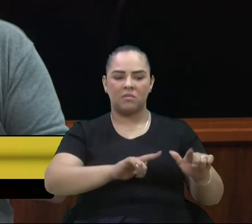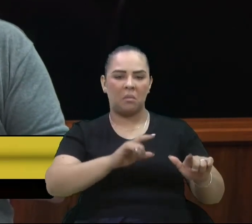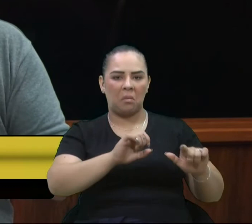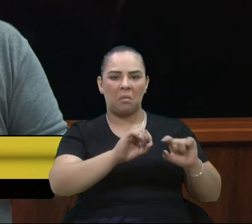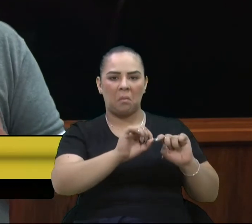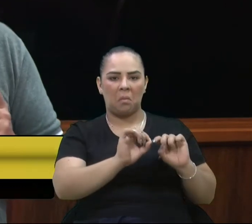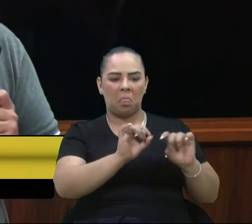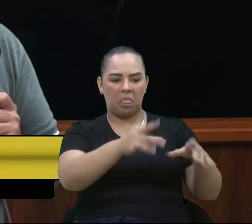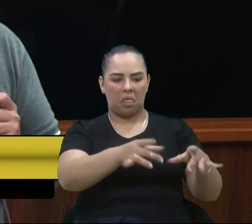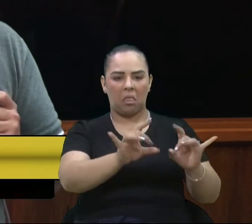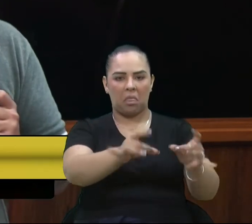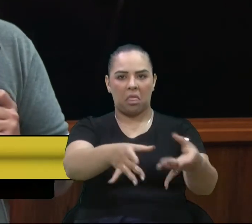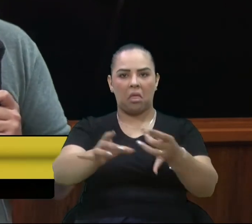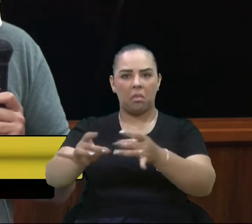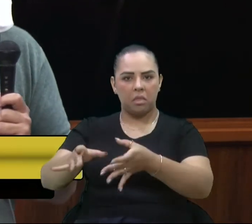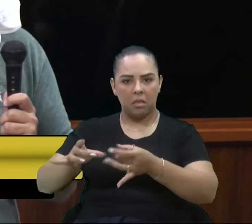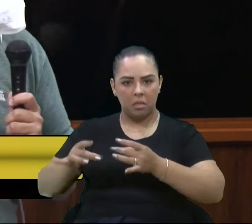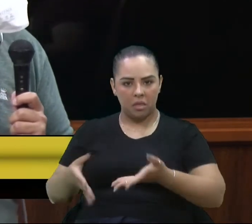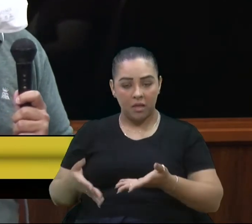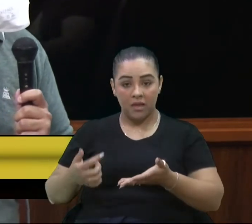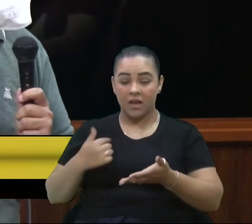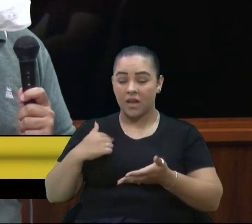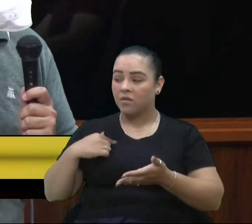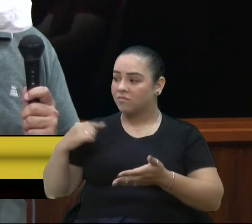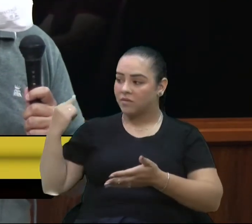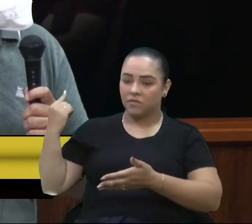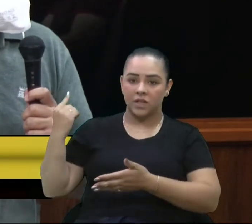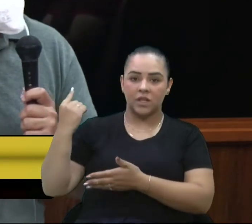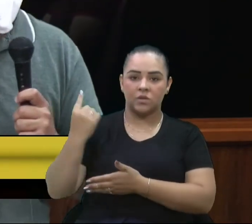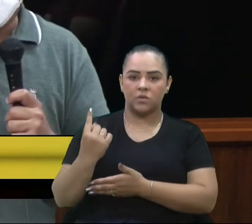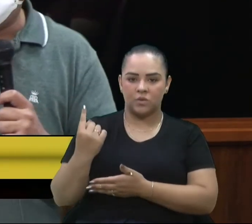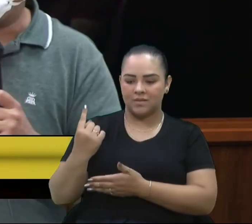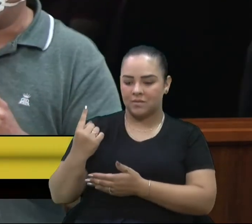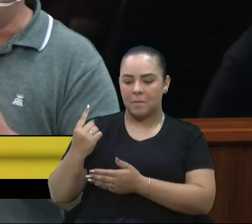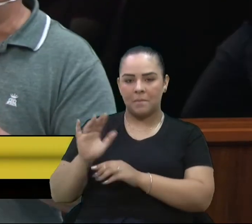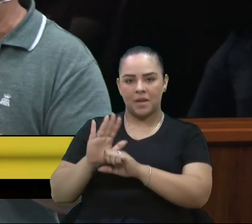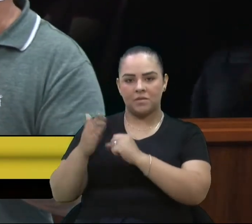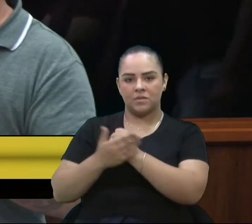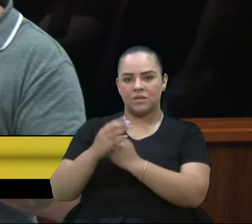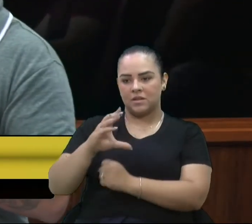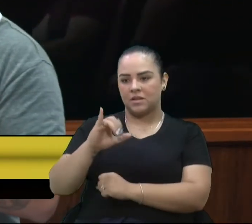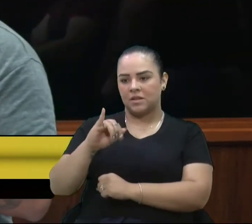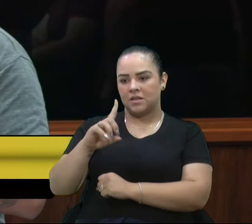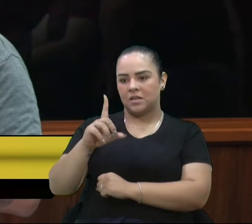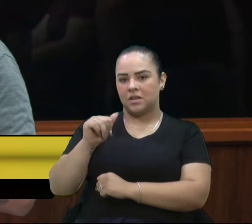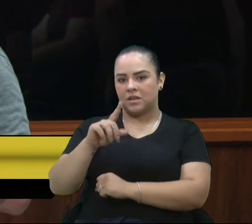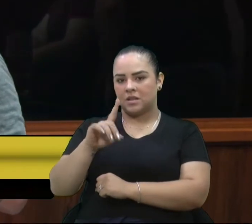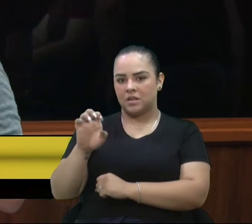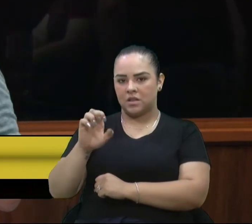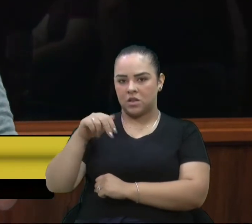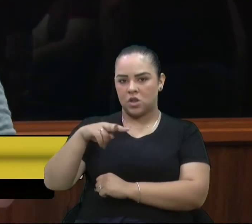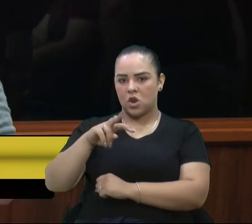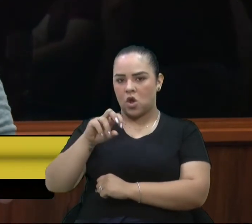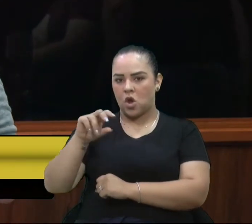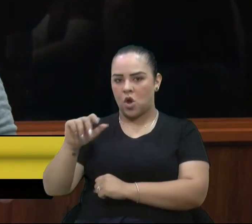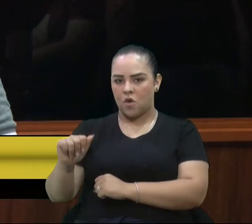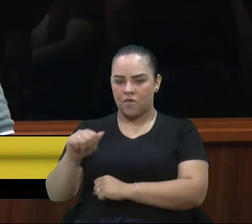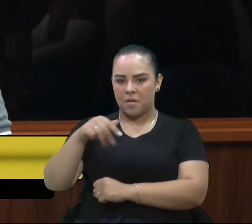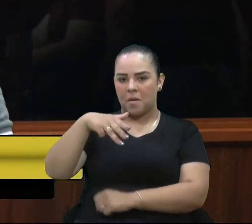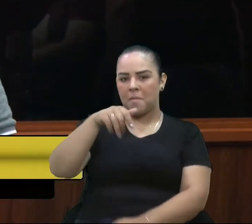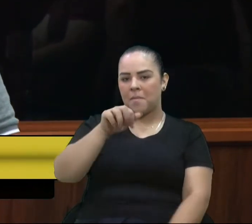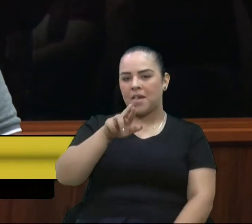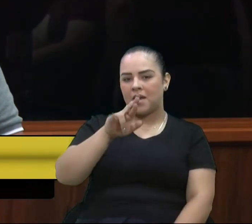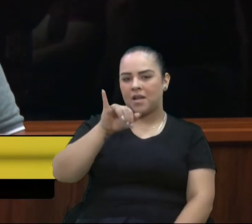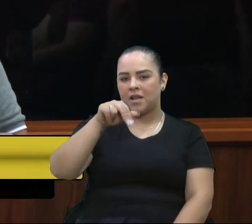eu vim hoje lá do Cidade Nova, passei pelo Vale da Esperança, pelo Mariane, pelo Reolom, pelo